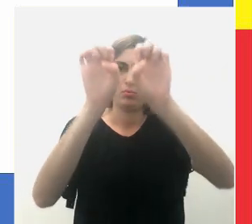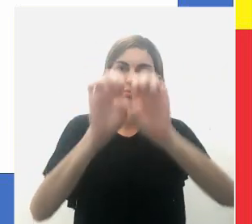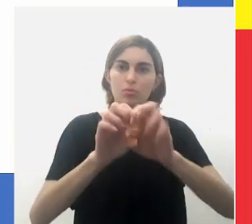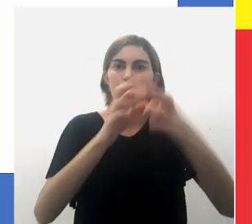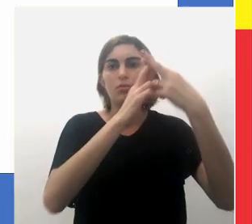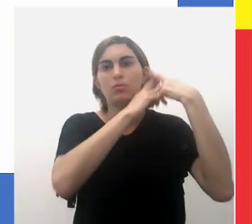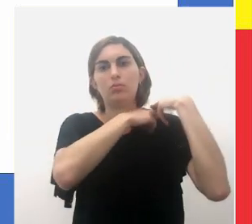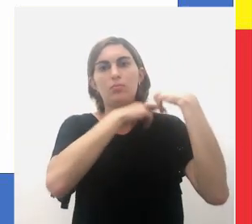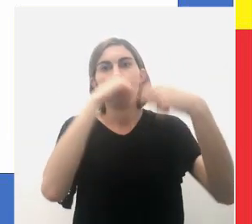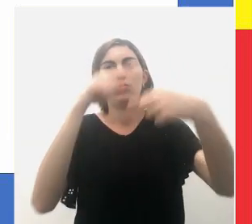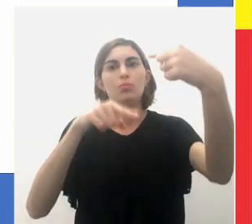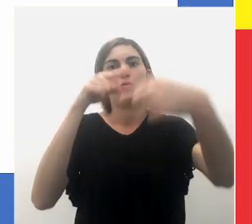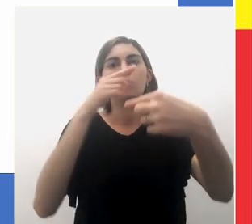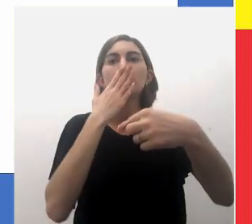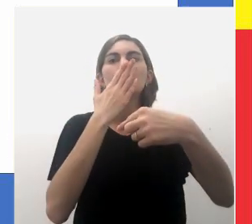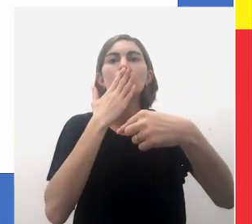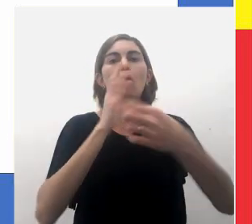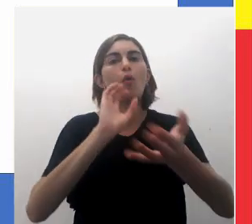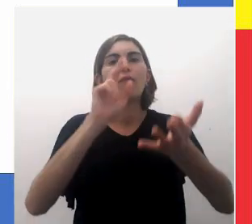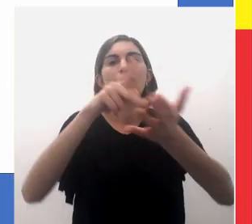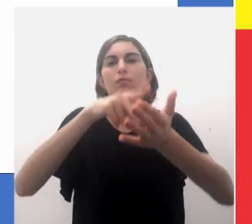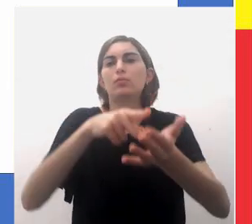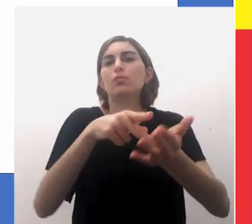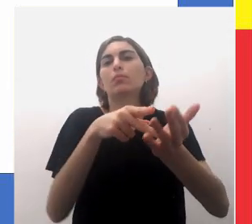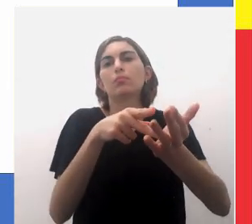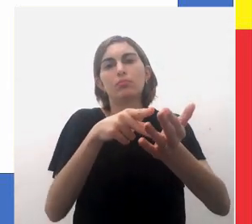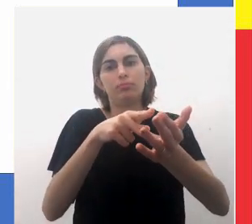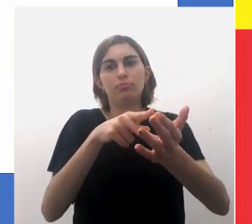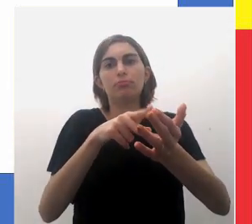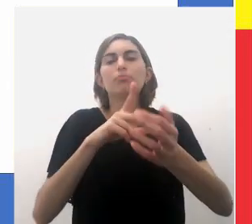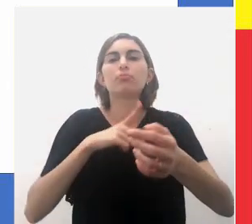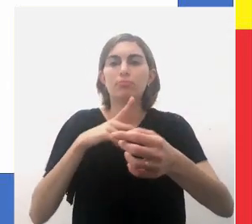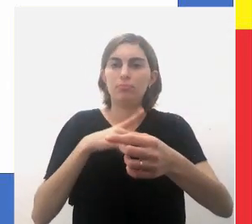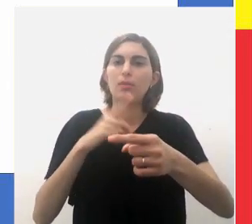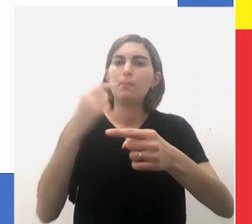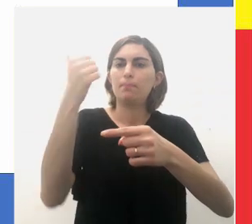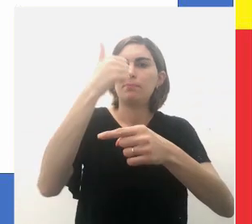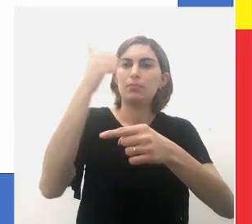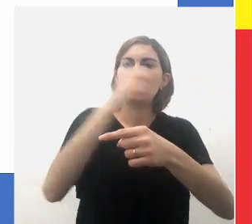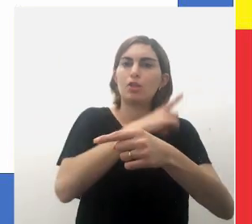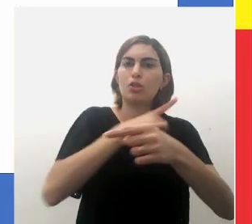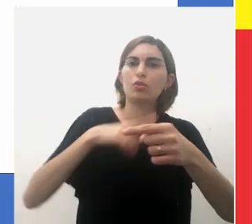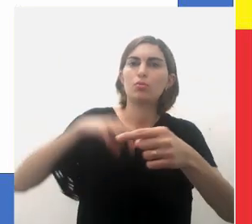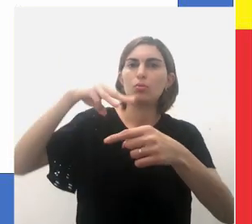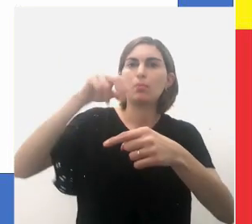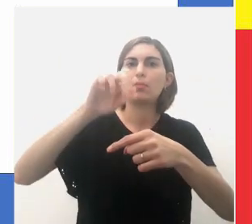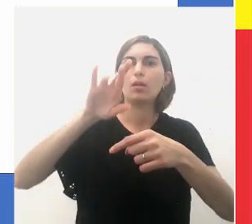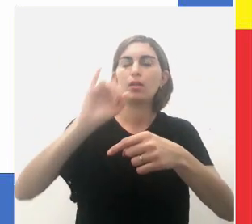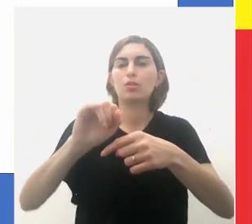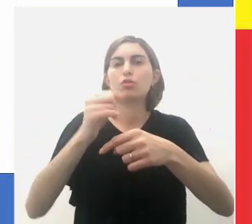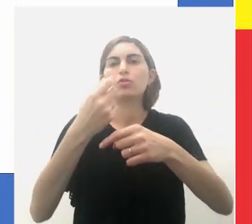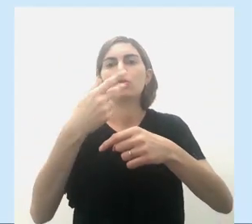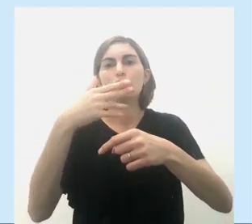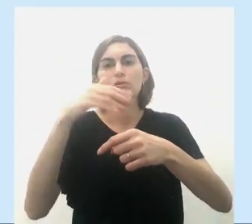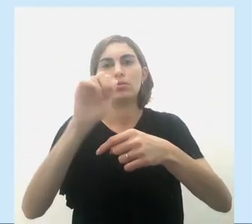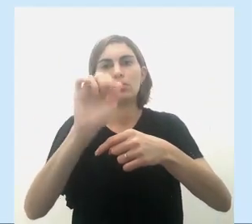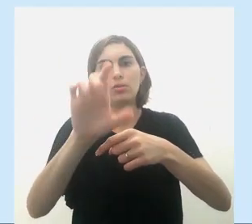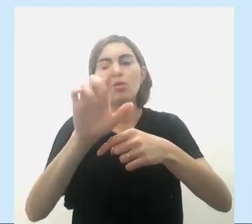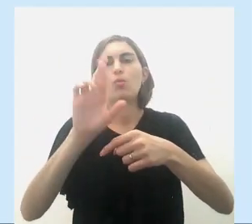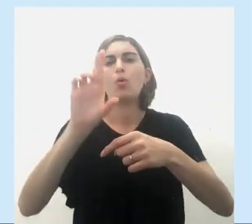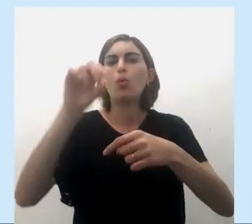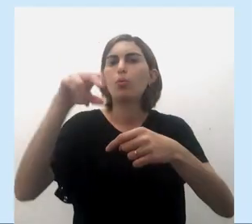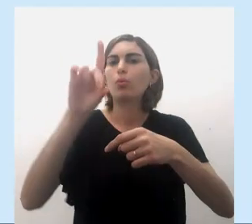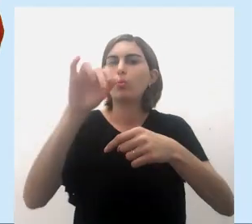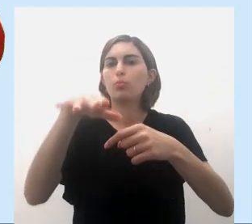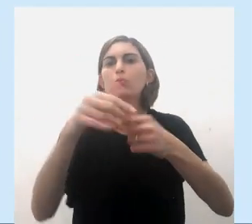responsável por de uma política indigenista oficial, e tendo como seu primeiro diretor, Marechal Condomo. Então, começa,